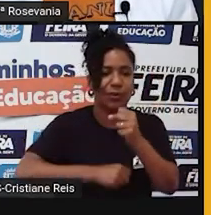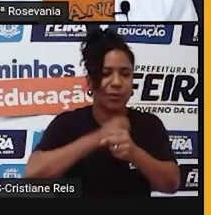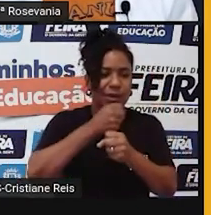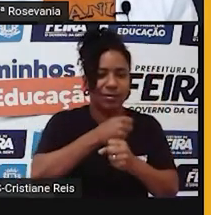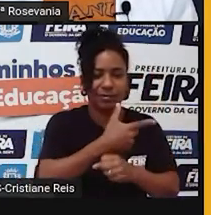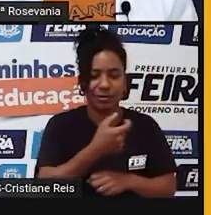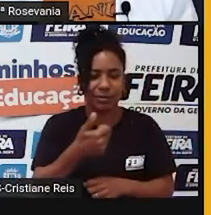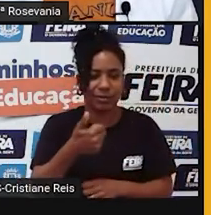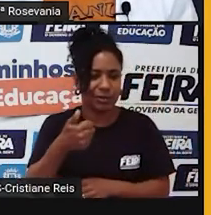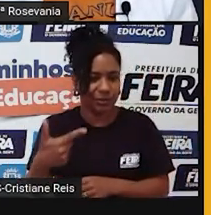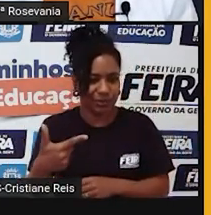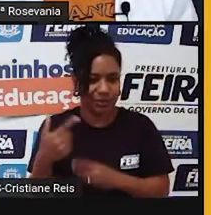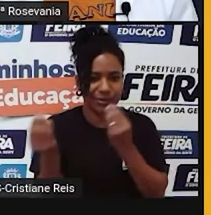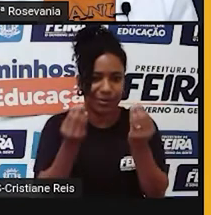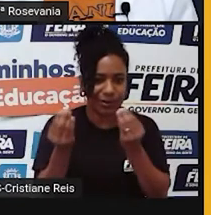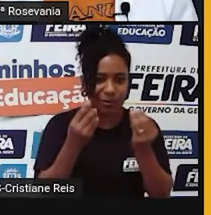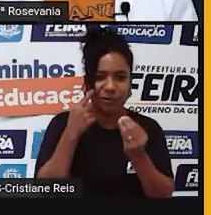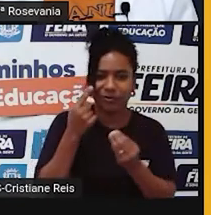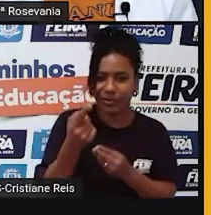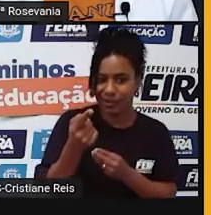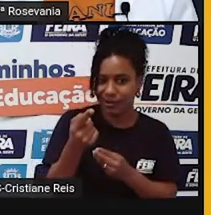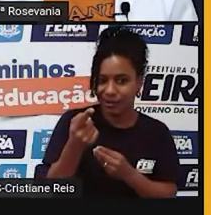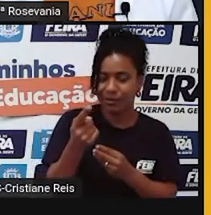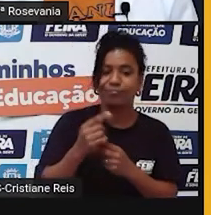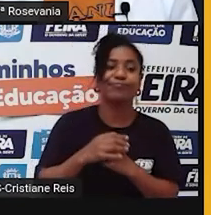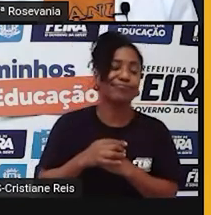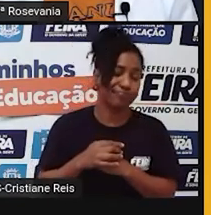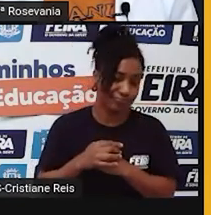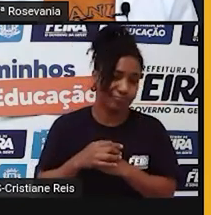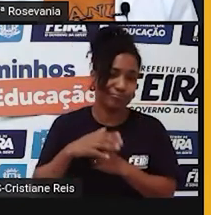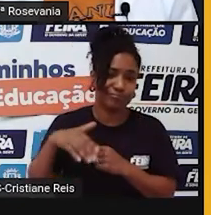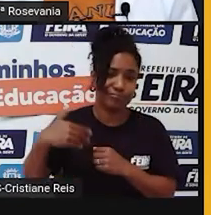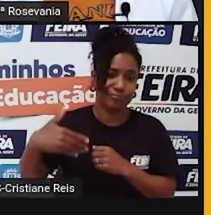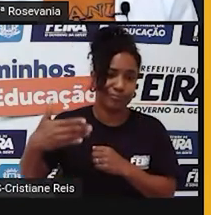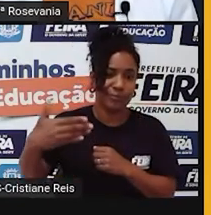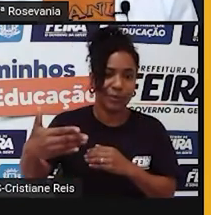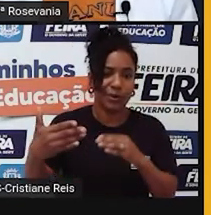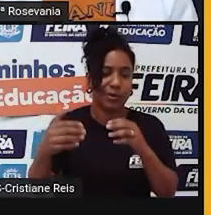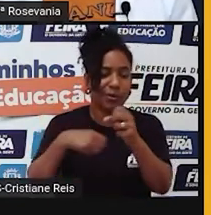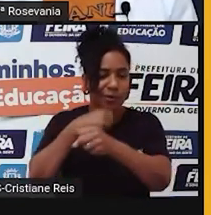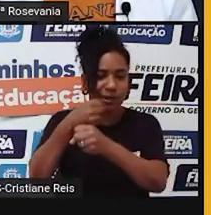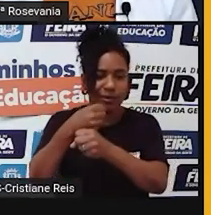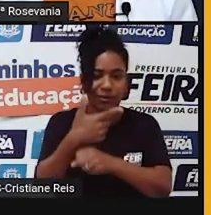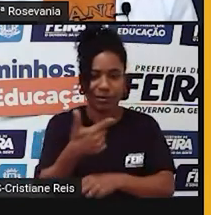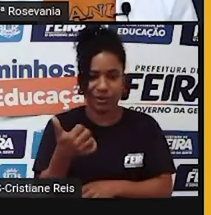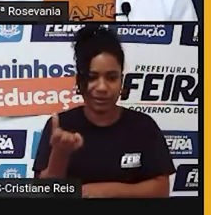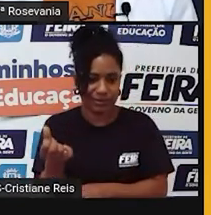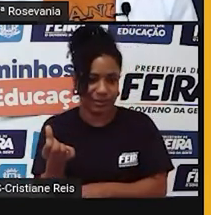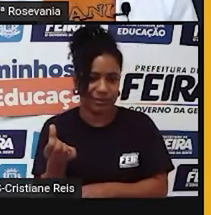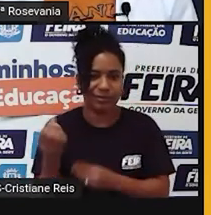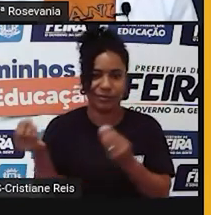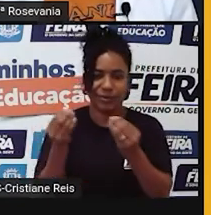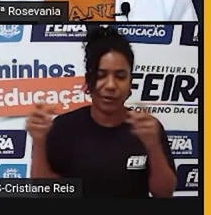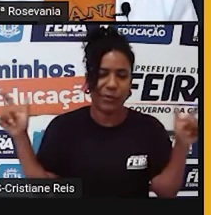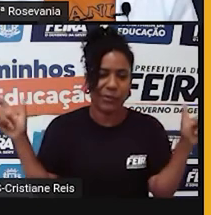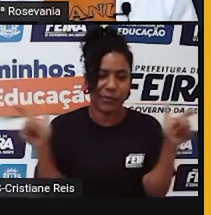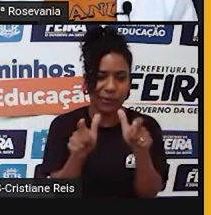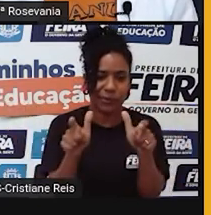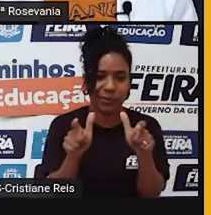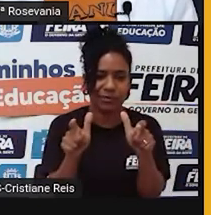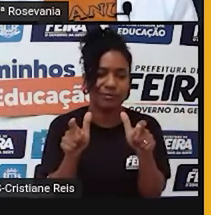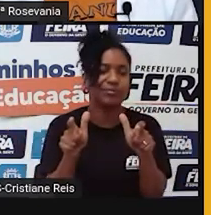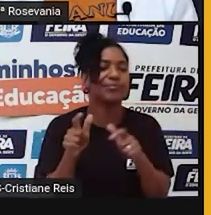e como é que está aqui, né, em 2016. E a violência se acometia muito a essa faixa etária aqui da população, né,